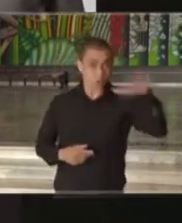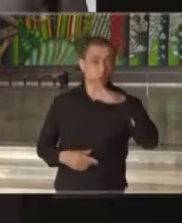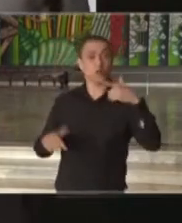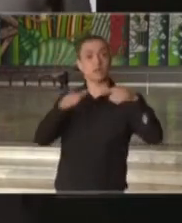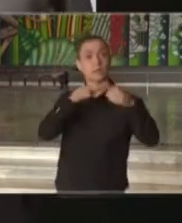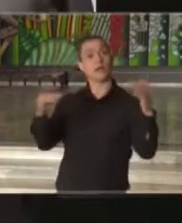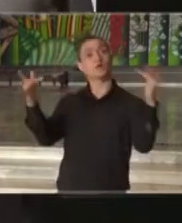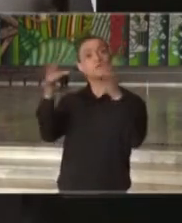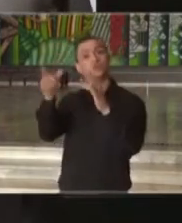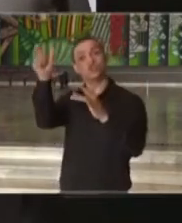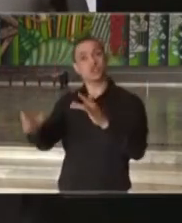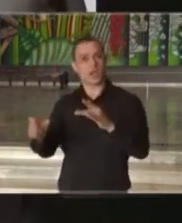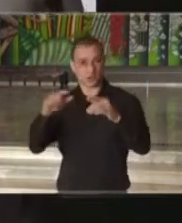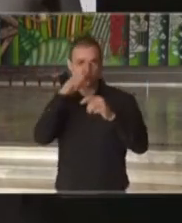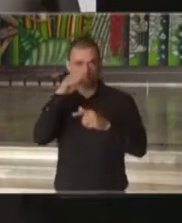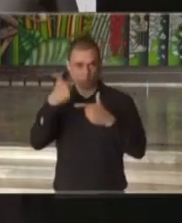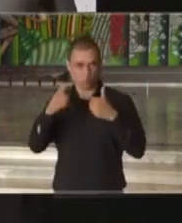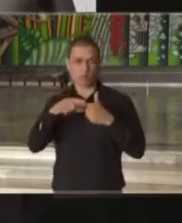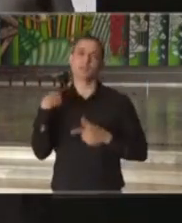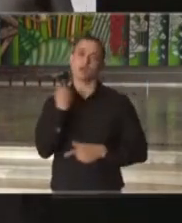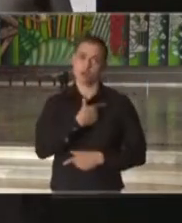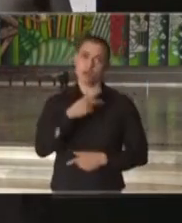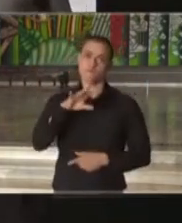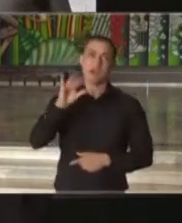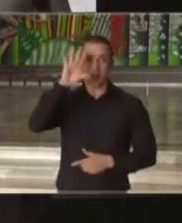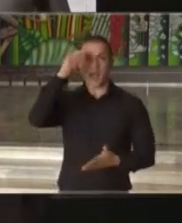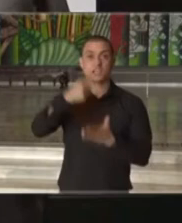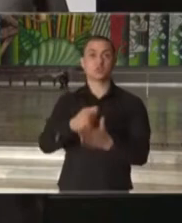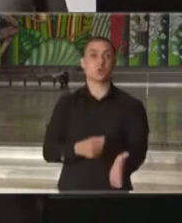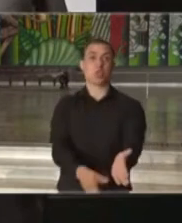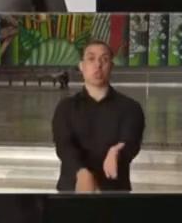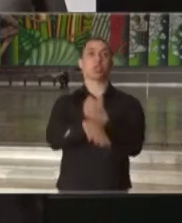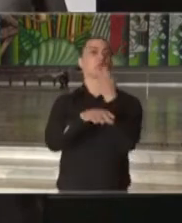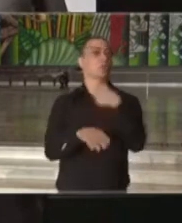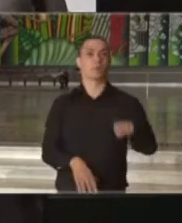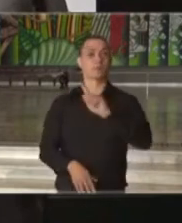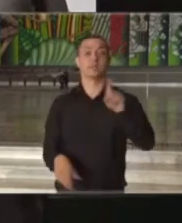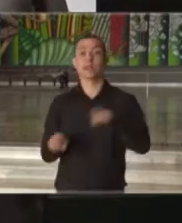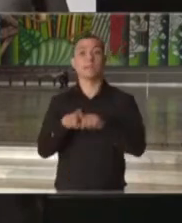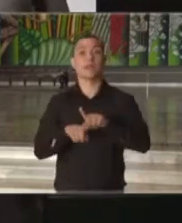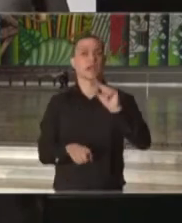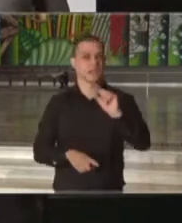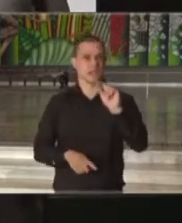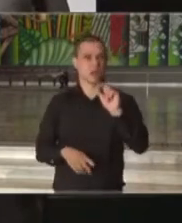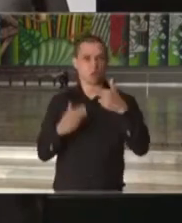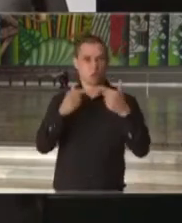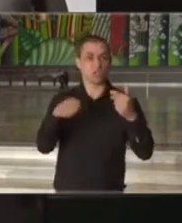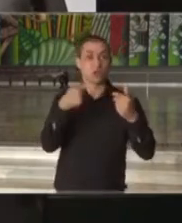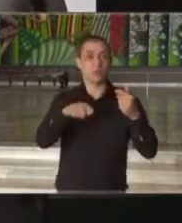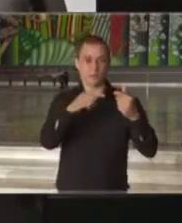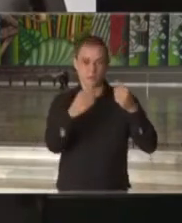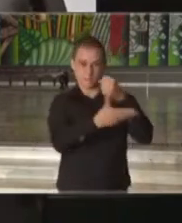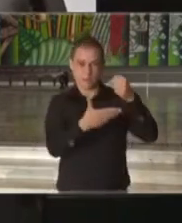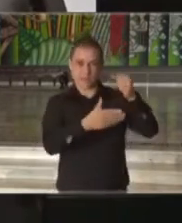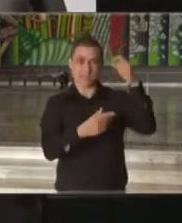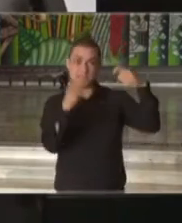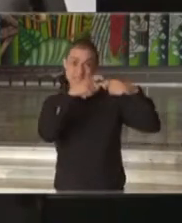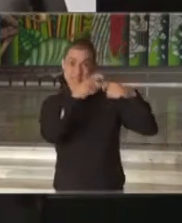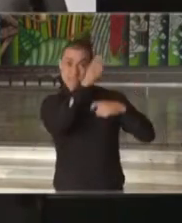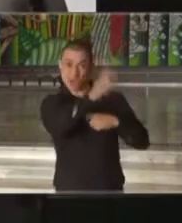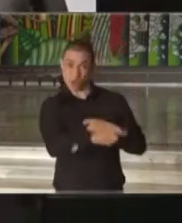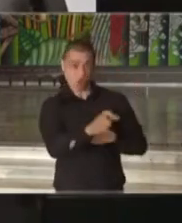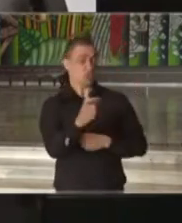diretamente nessa grave crise. Não tomaremos atitudes precipitadas e muito menos as que não estejam fundamentadas em